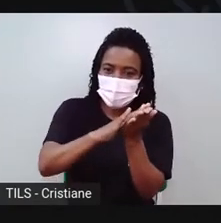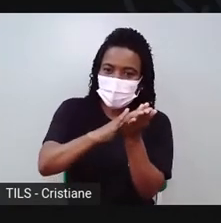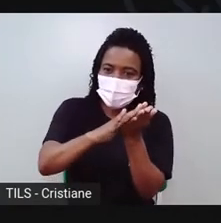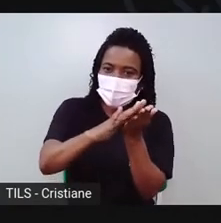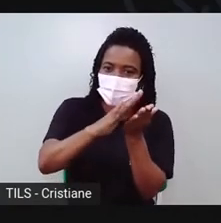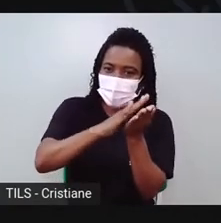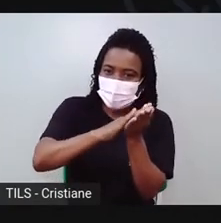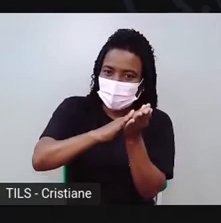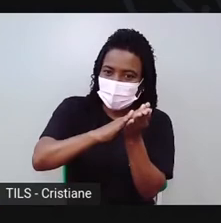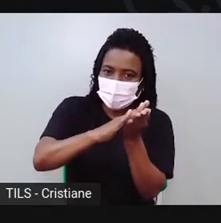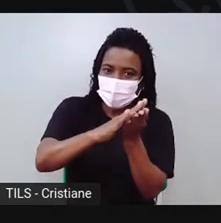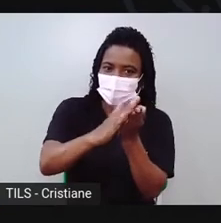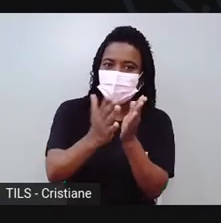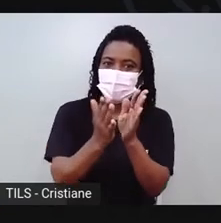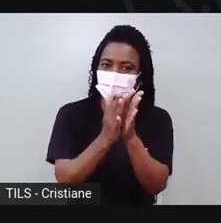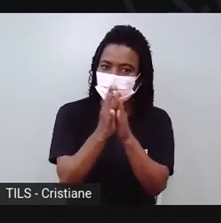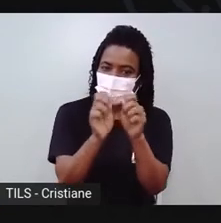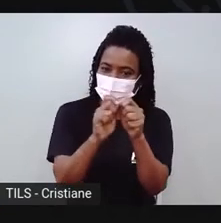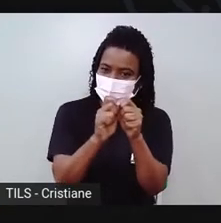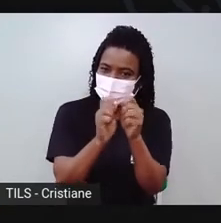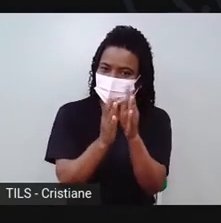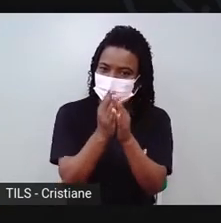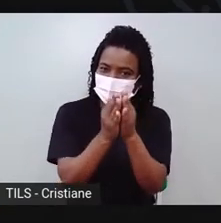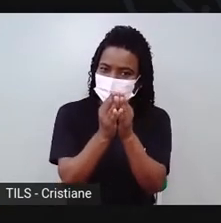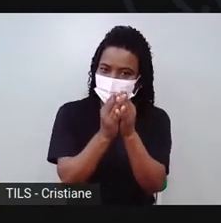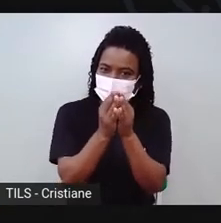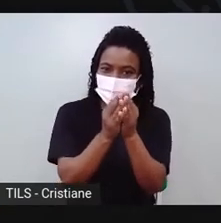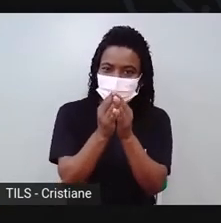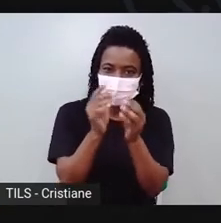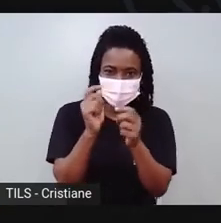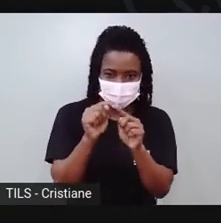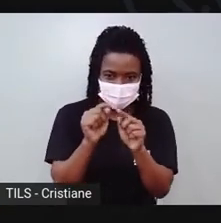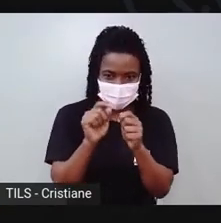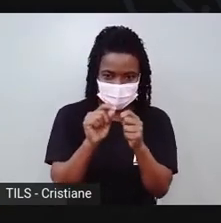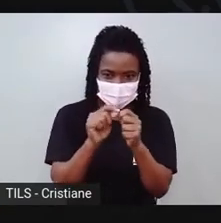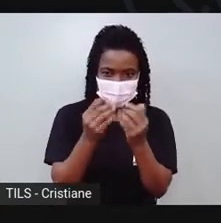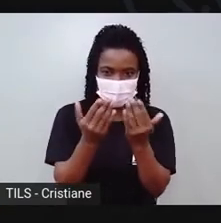areia grossa. Aí a gente mexe assim, assim,